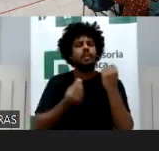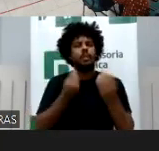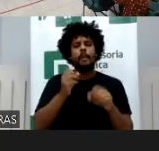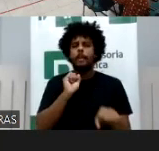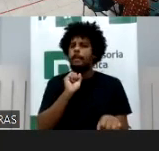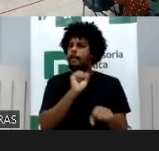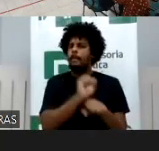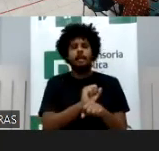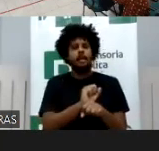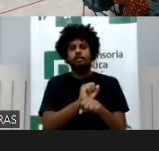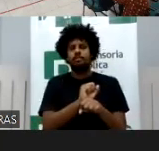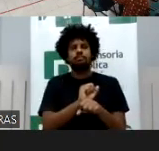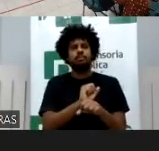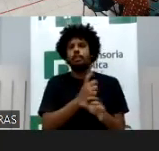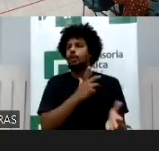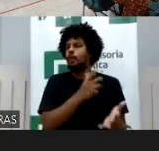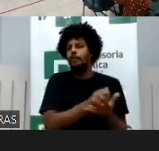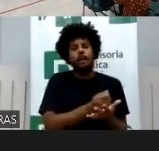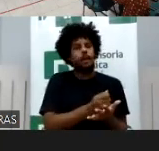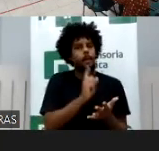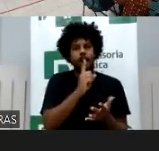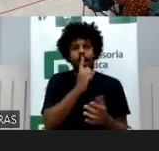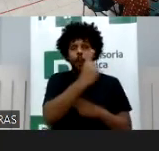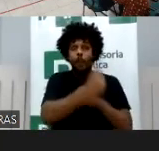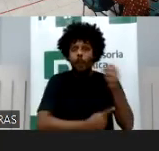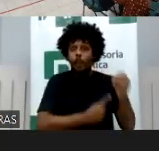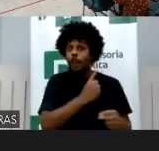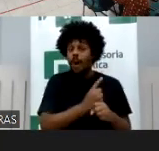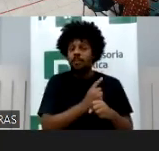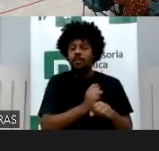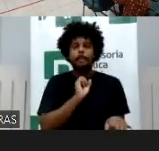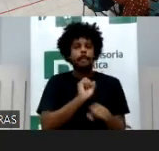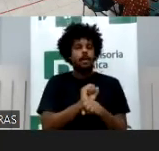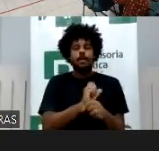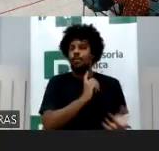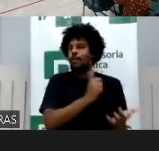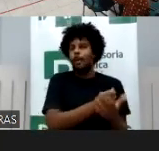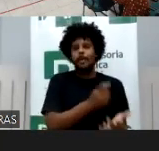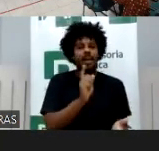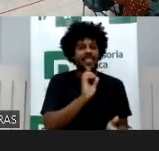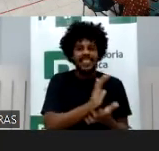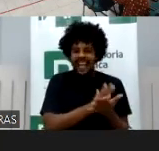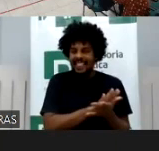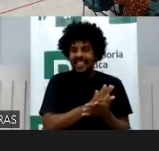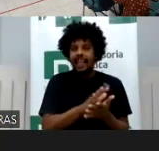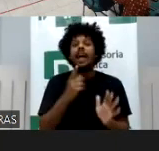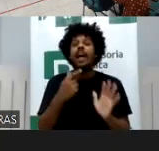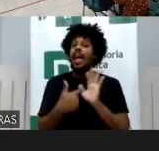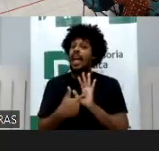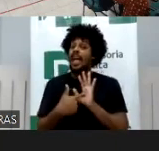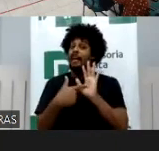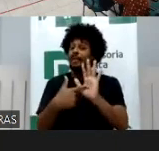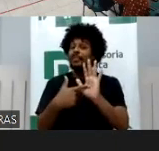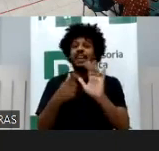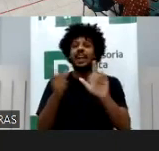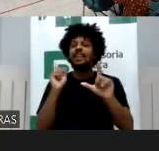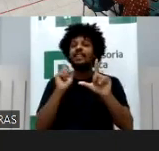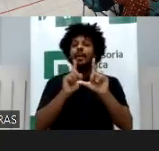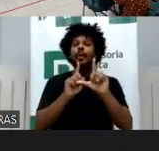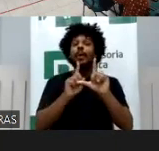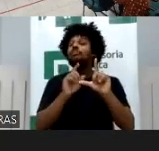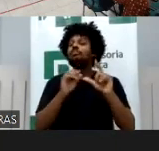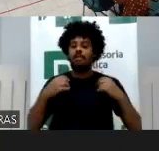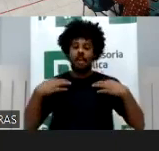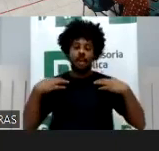de comprar durante um ano e aí ela construiu na época em que se lia blog ainda um blog em que ela postava as roupas dela, os looks, como se diz na internet do dia,